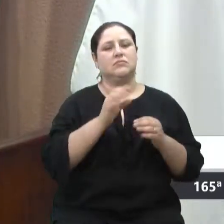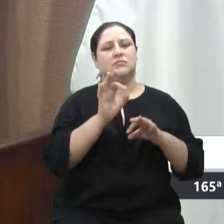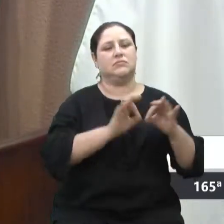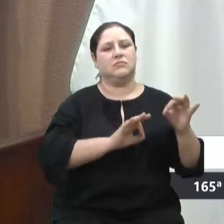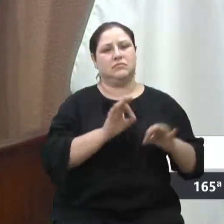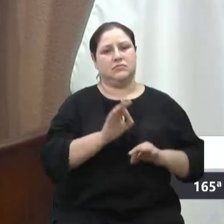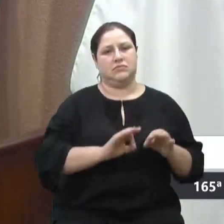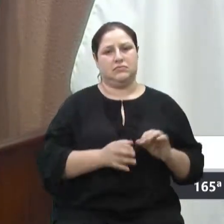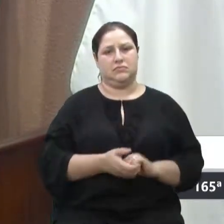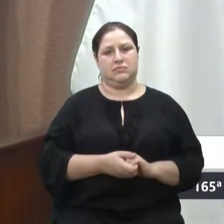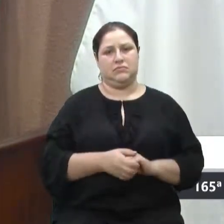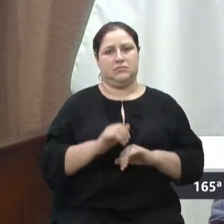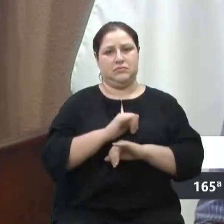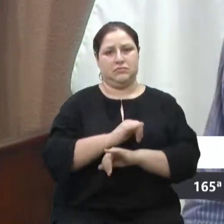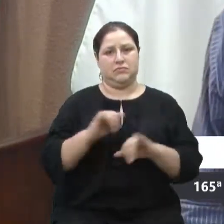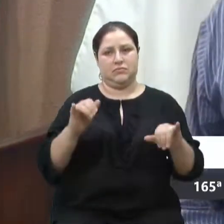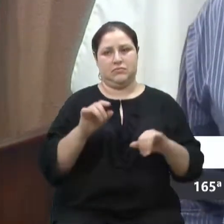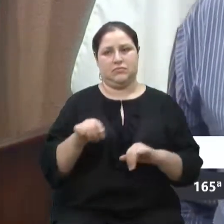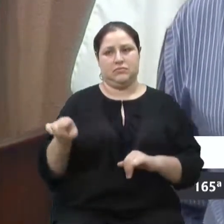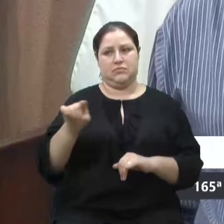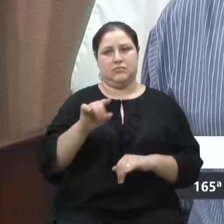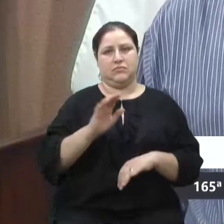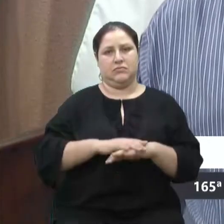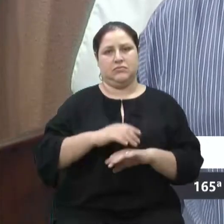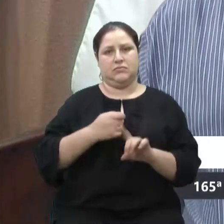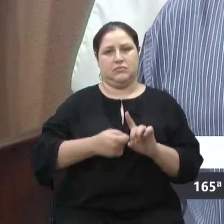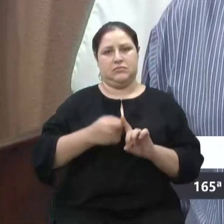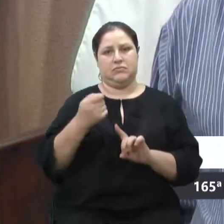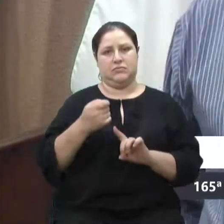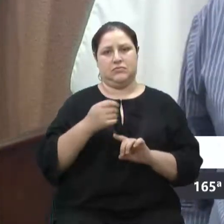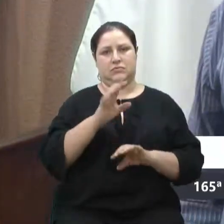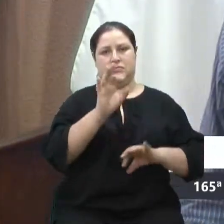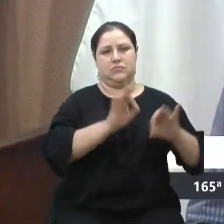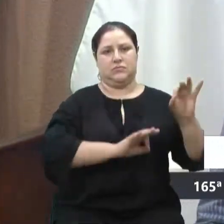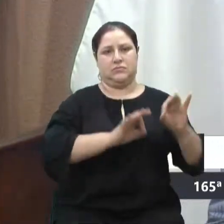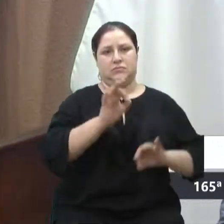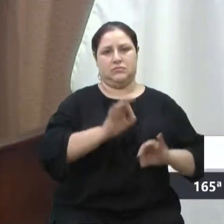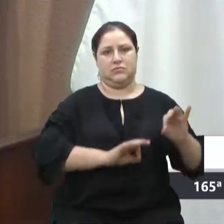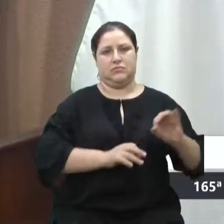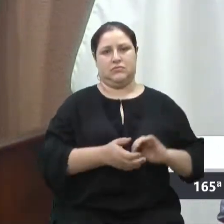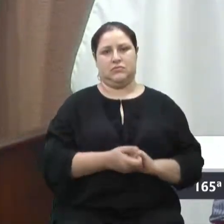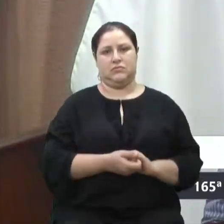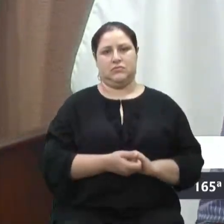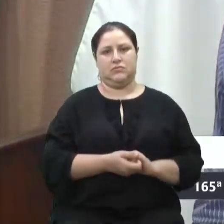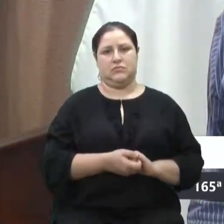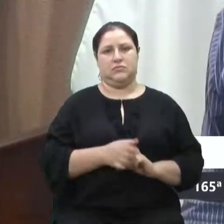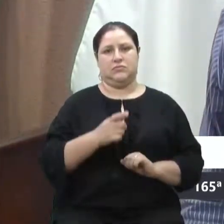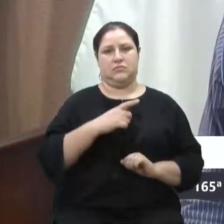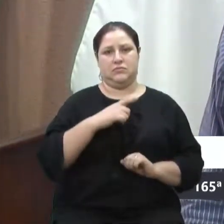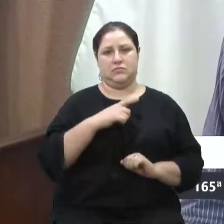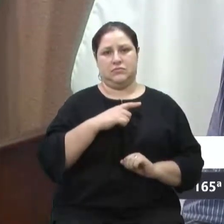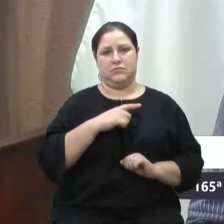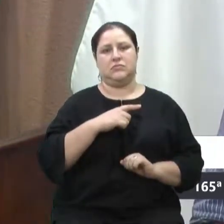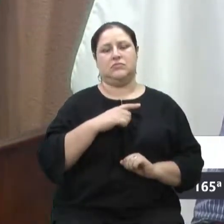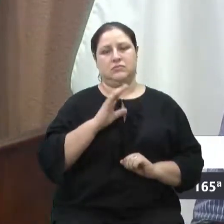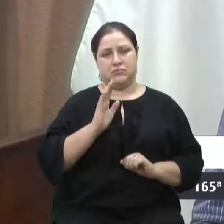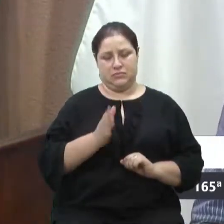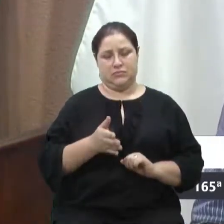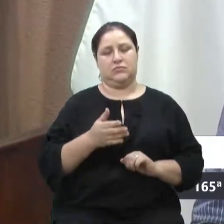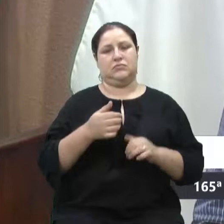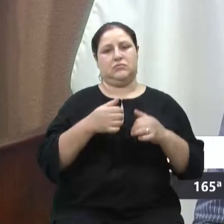senhores que fazem mais de 30 dias que os projetos estão na Secretaria de Obras.